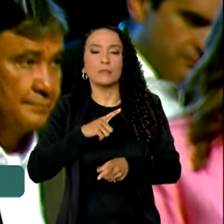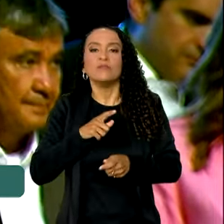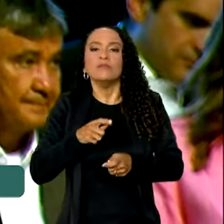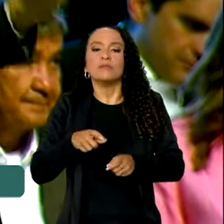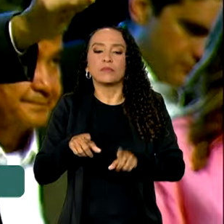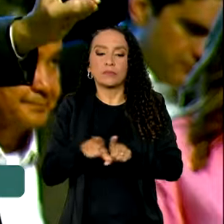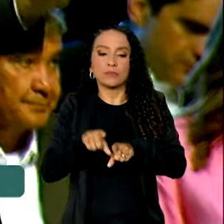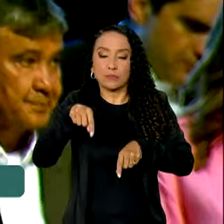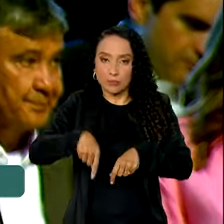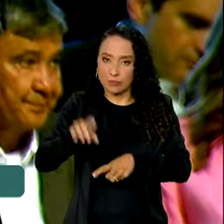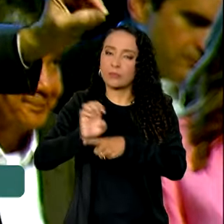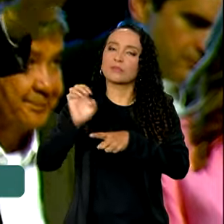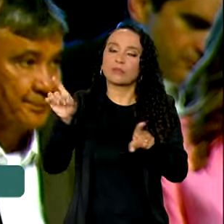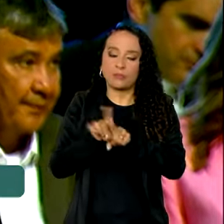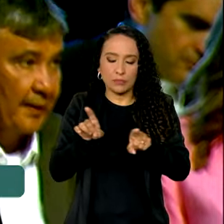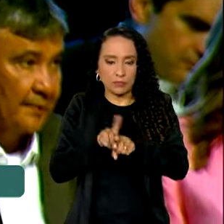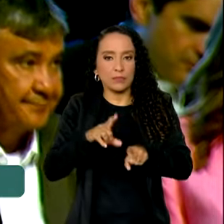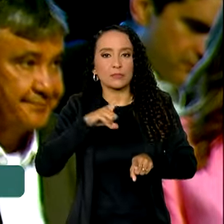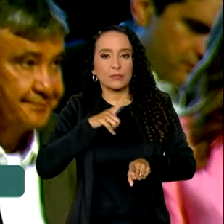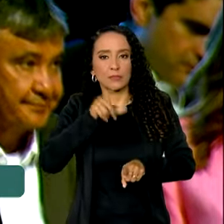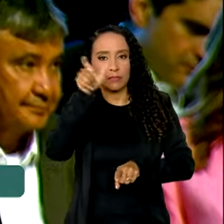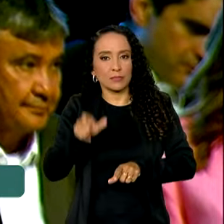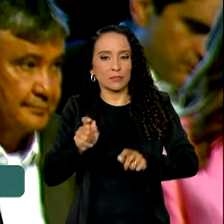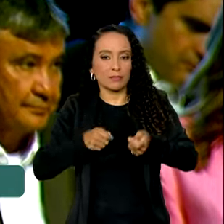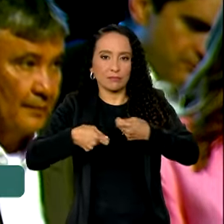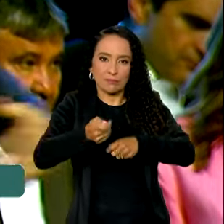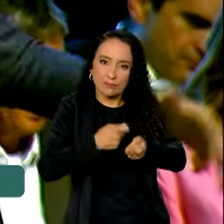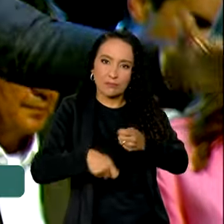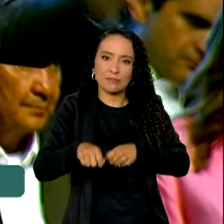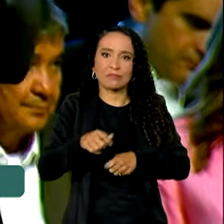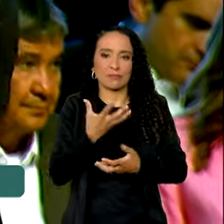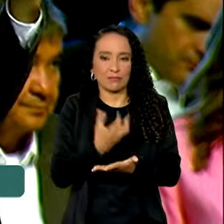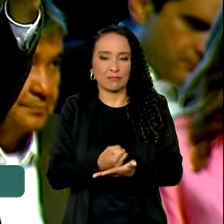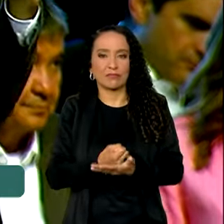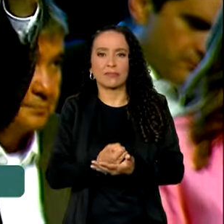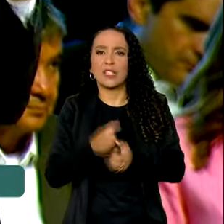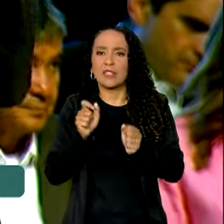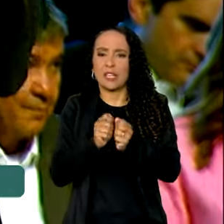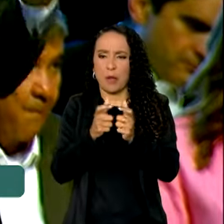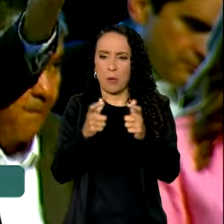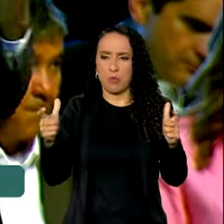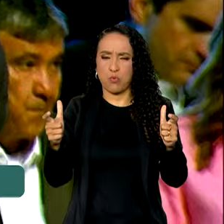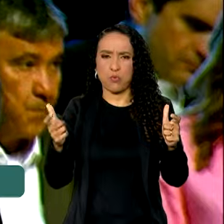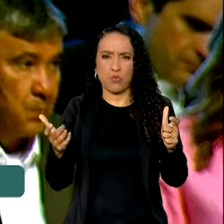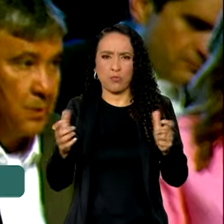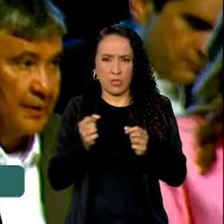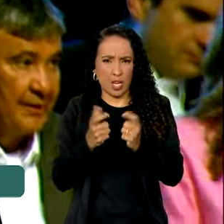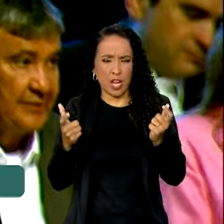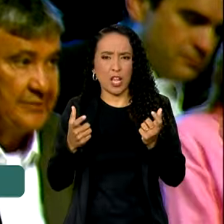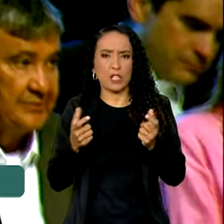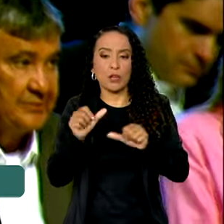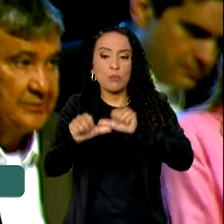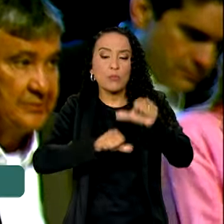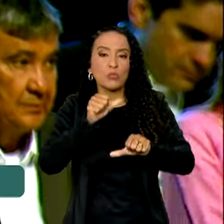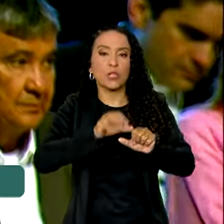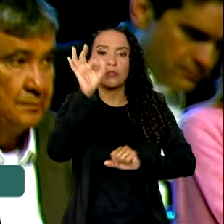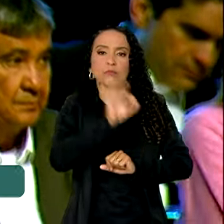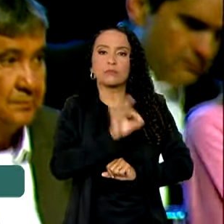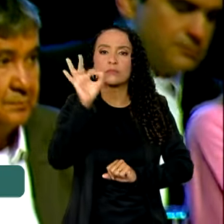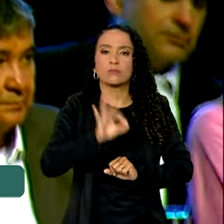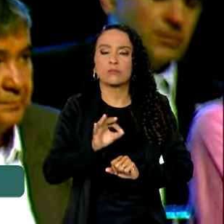aqui no estado também tem articulador de alfabetização. Uma grande rede para mudar os indicadores